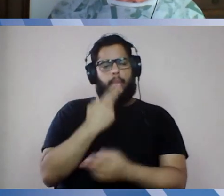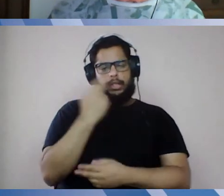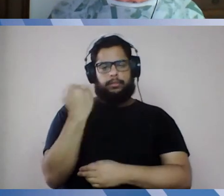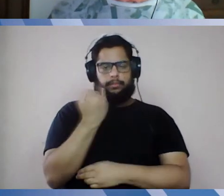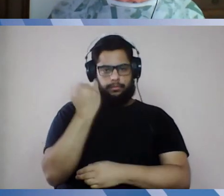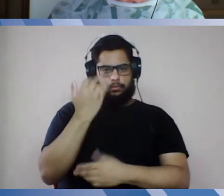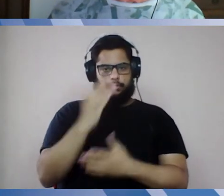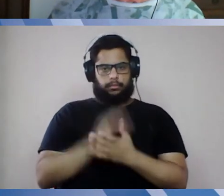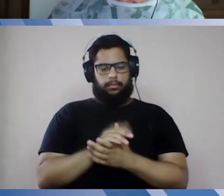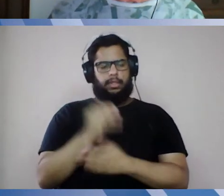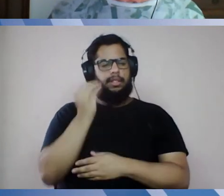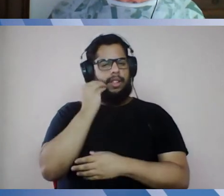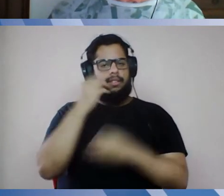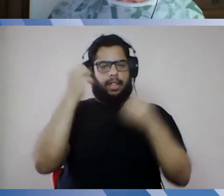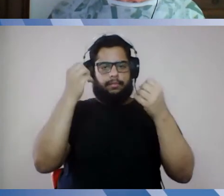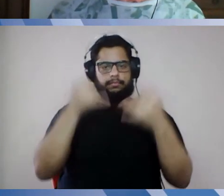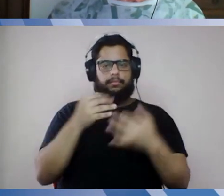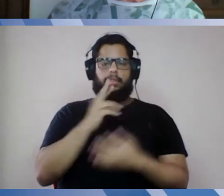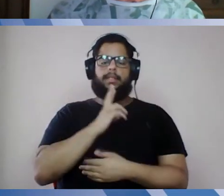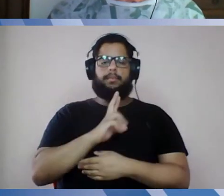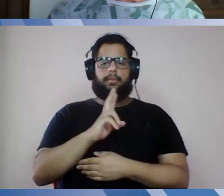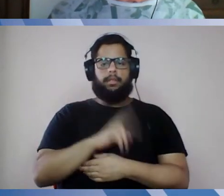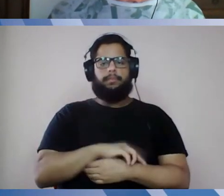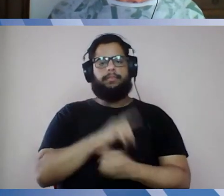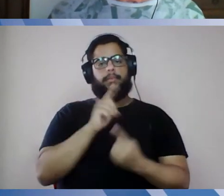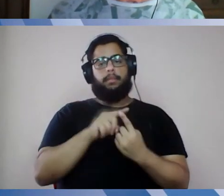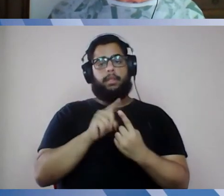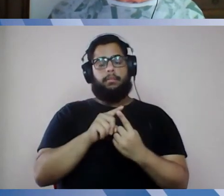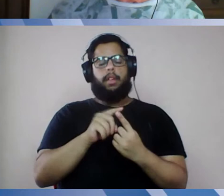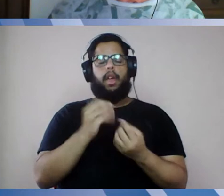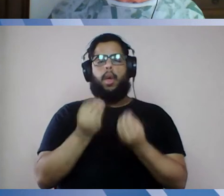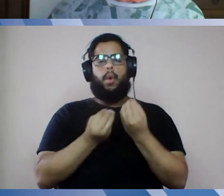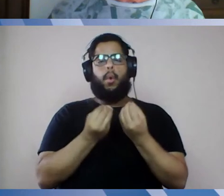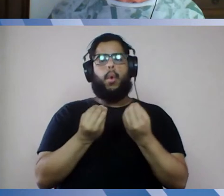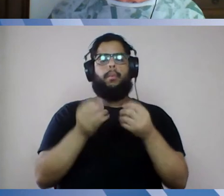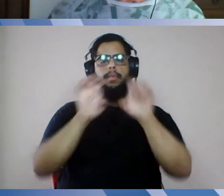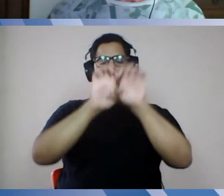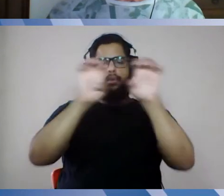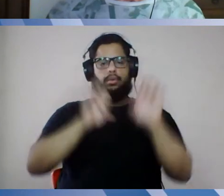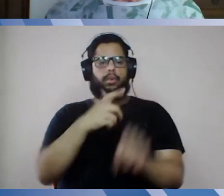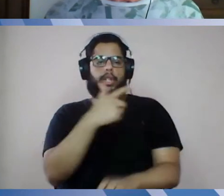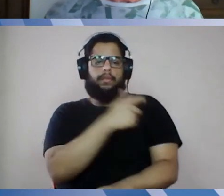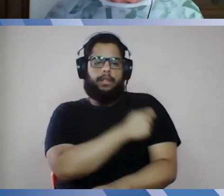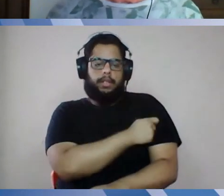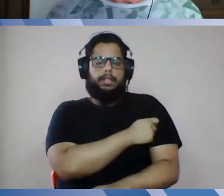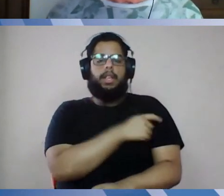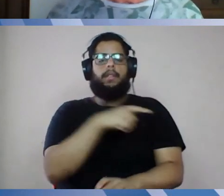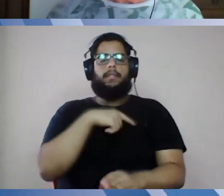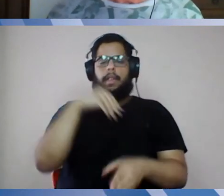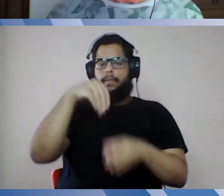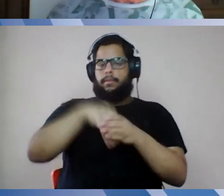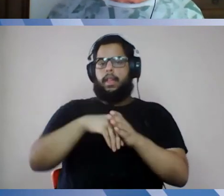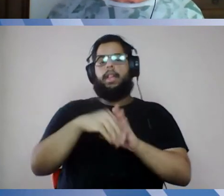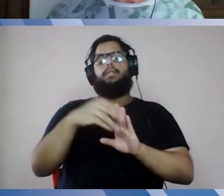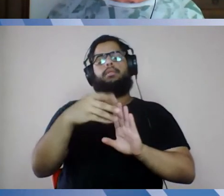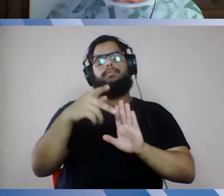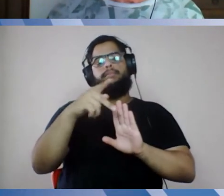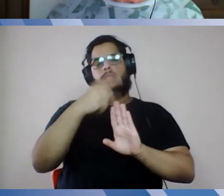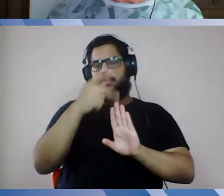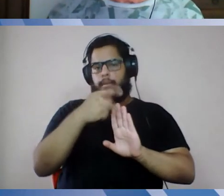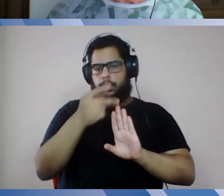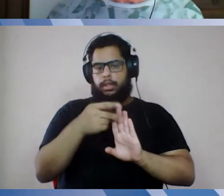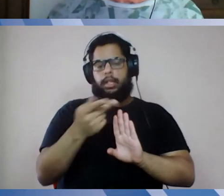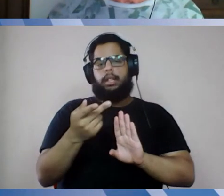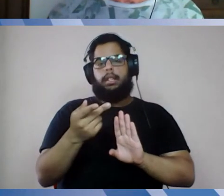tentar esclarecer. Aqui a primeira é de todo o esquema de vacinação que é previsto na resolução e o impacto disso no tempo de